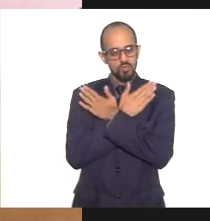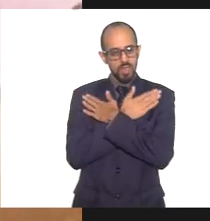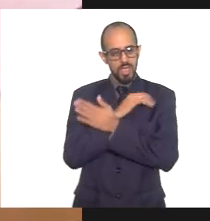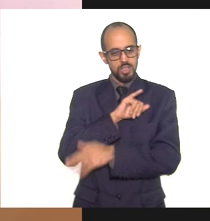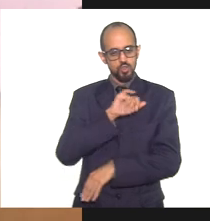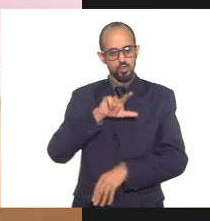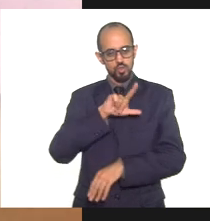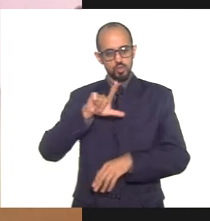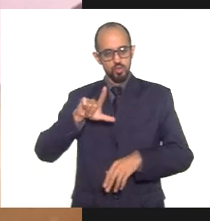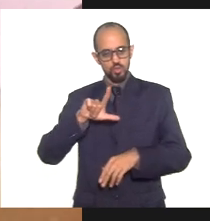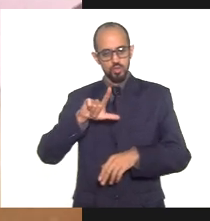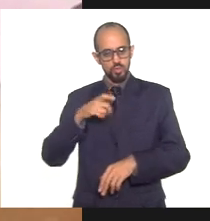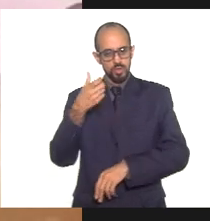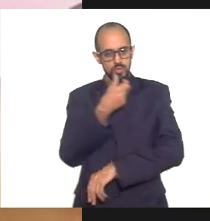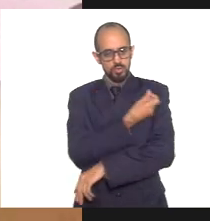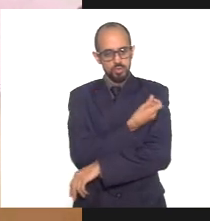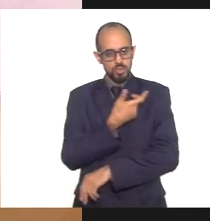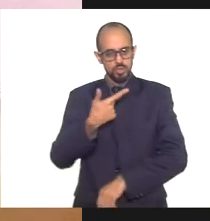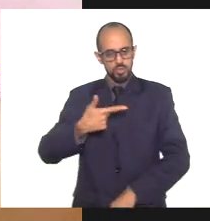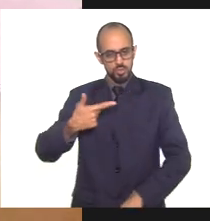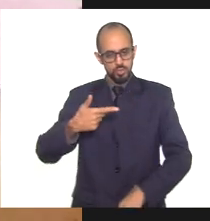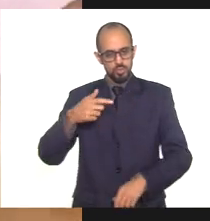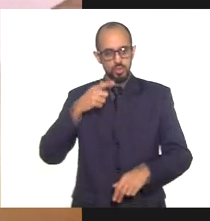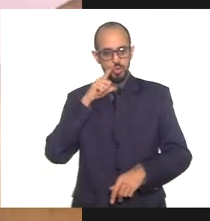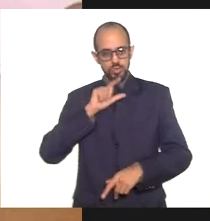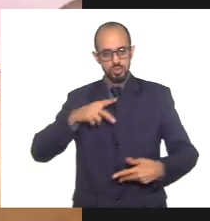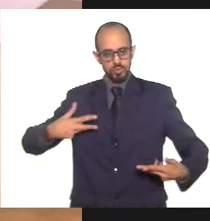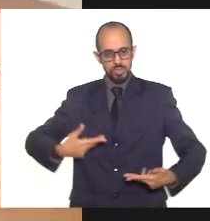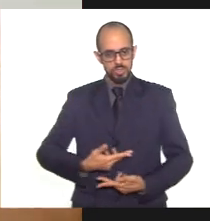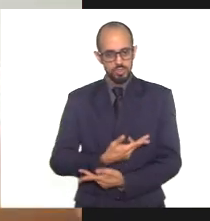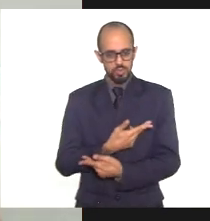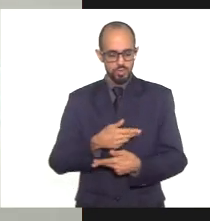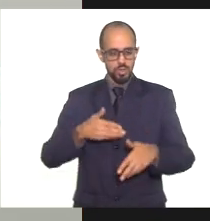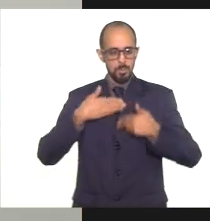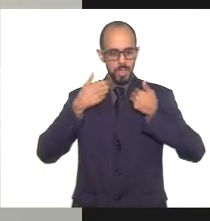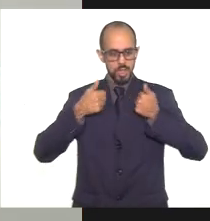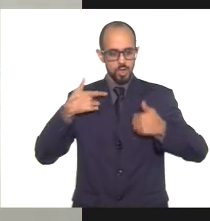eu, depois de tomar a segunda dose, eu consigo fazer a cirurgia. Eu estou bem melhor.